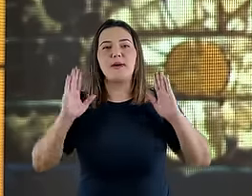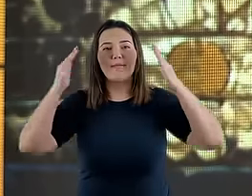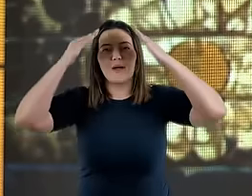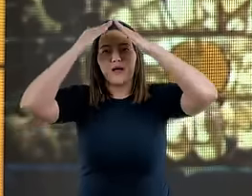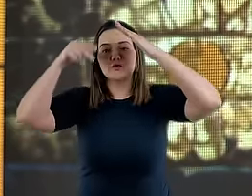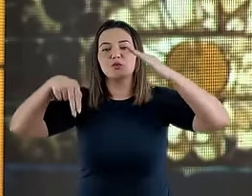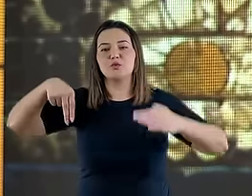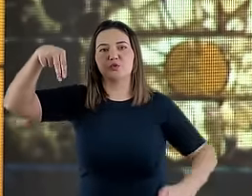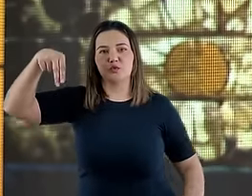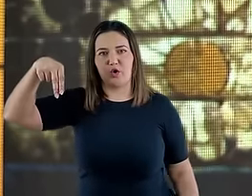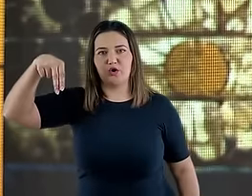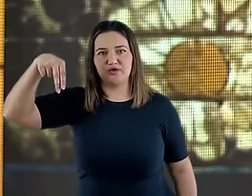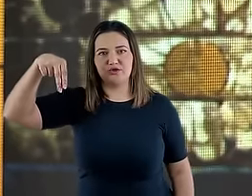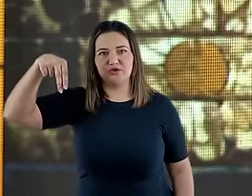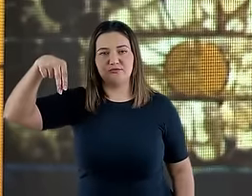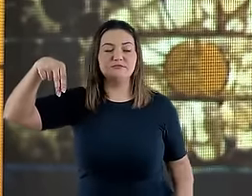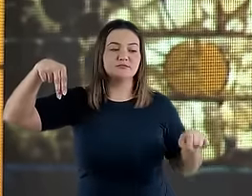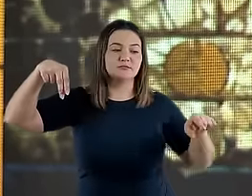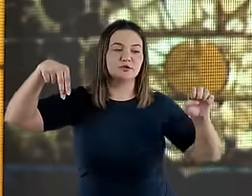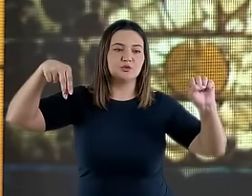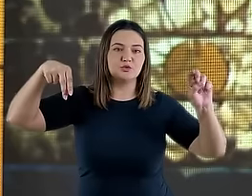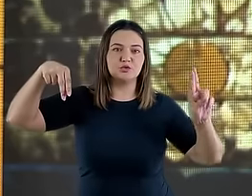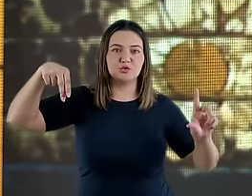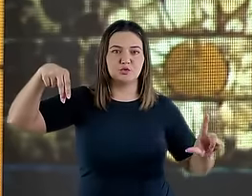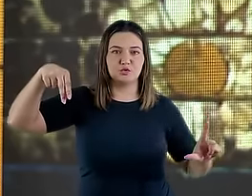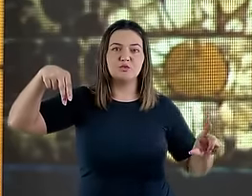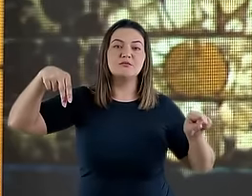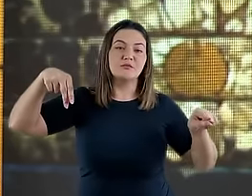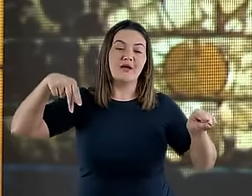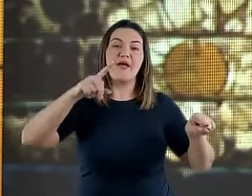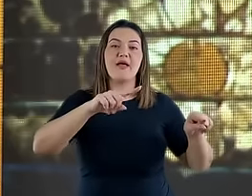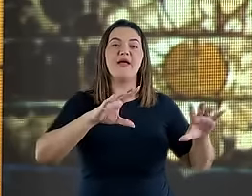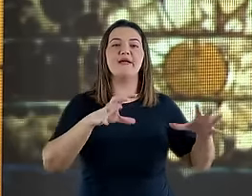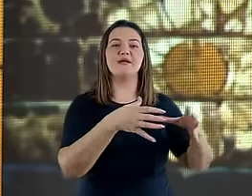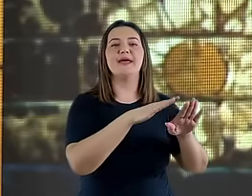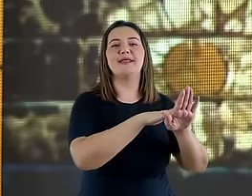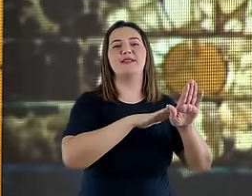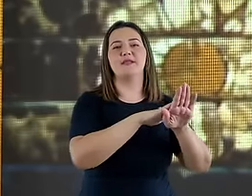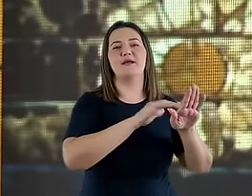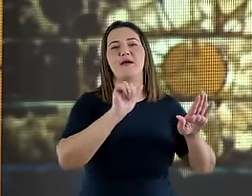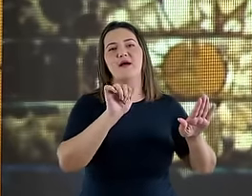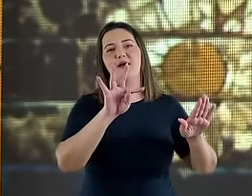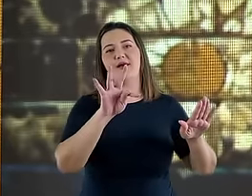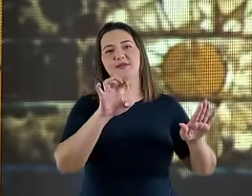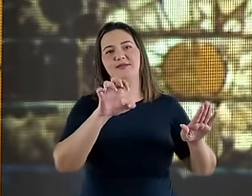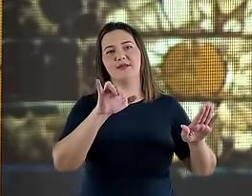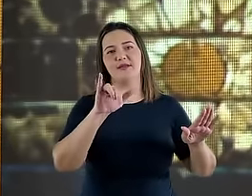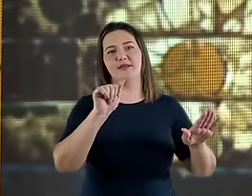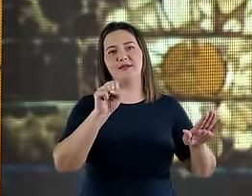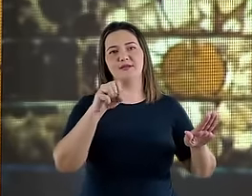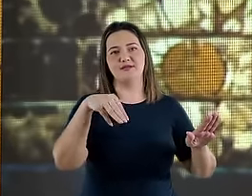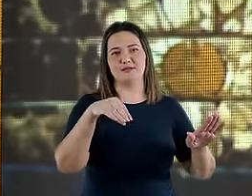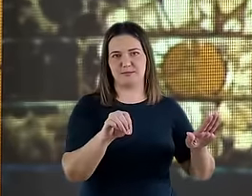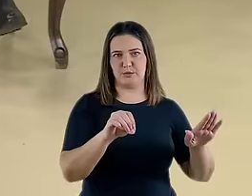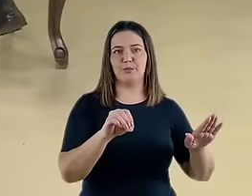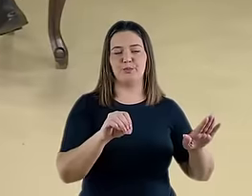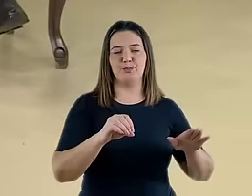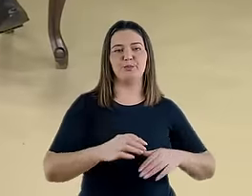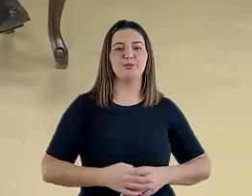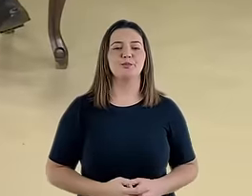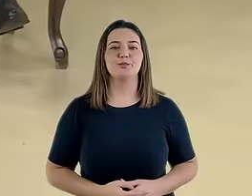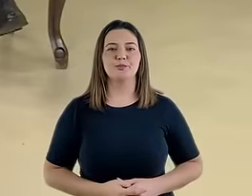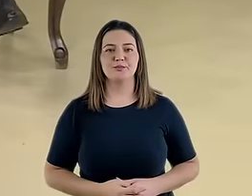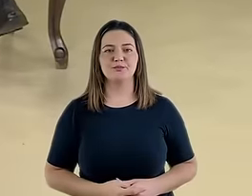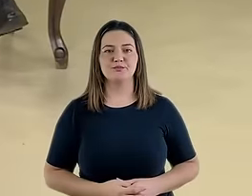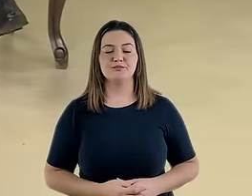norte e o contraposto disso seria o ateísmo, representado como rei do sul. Esta